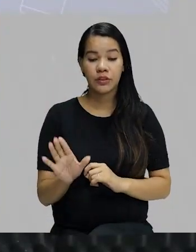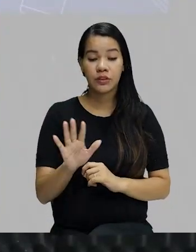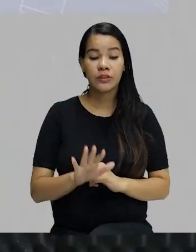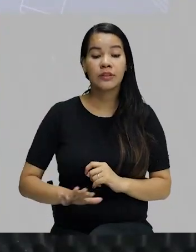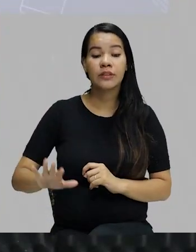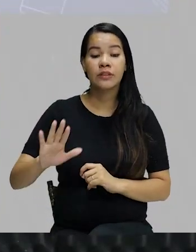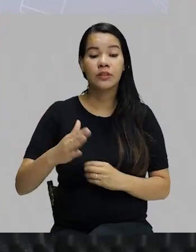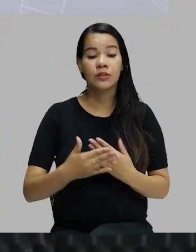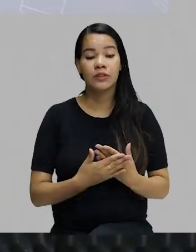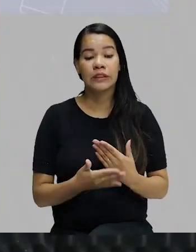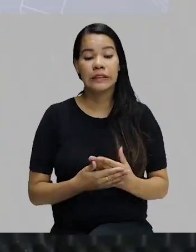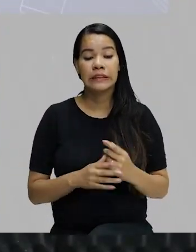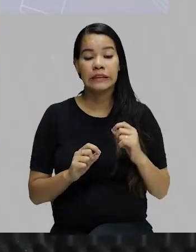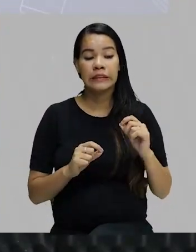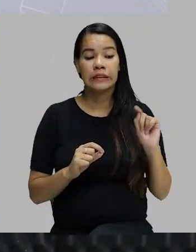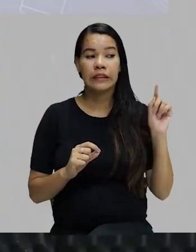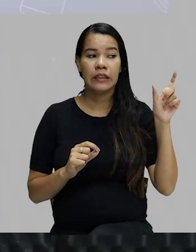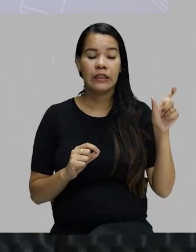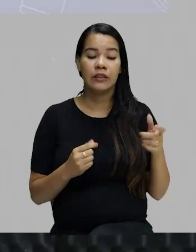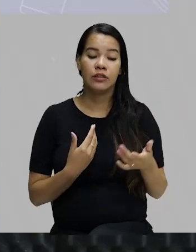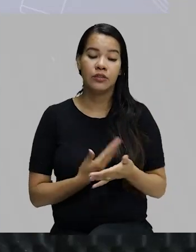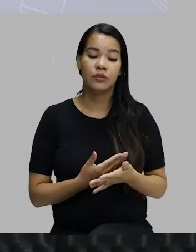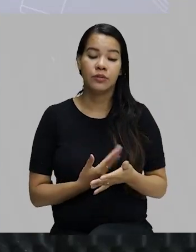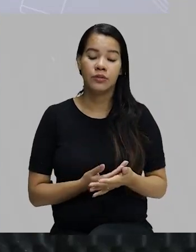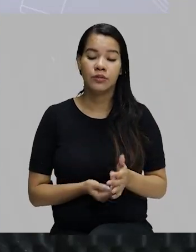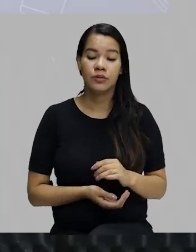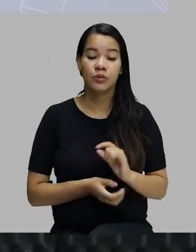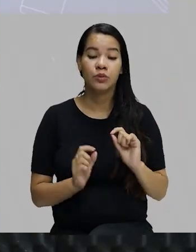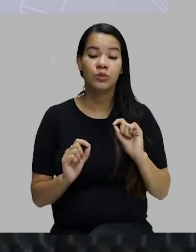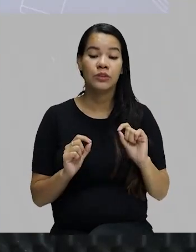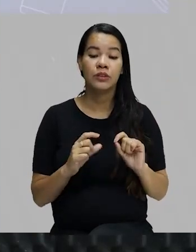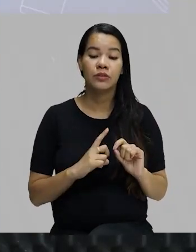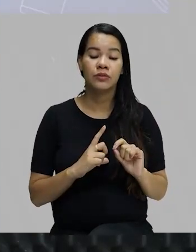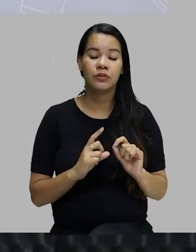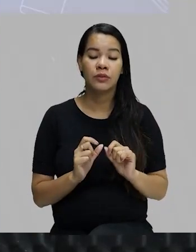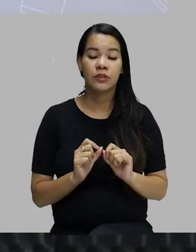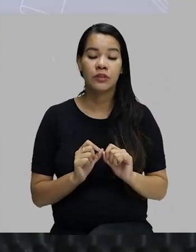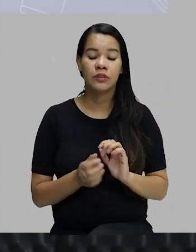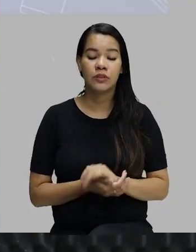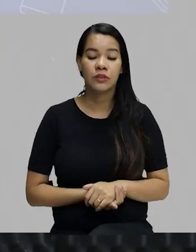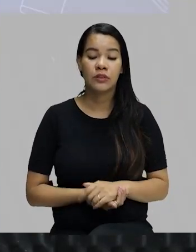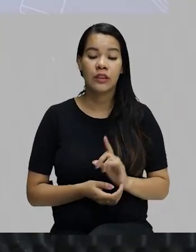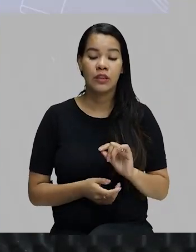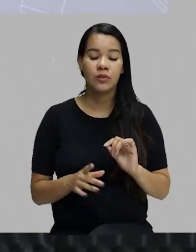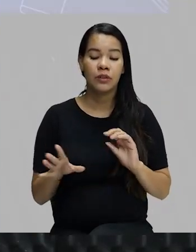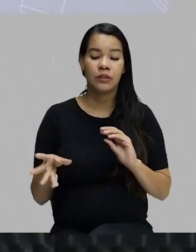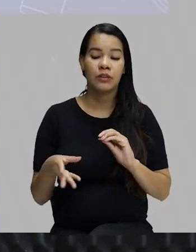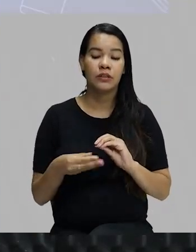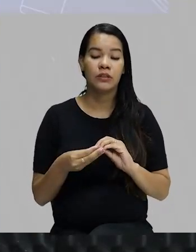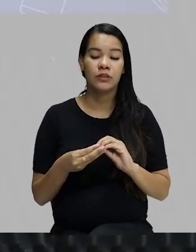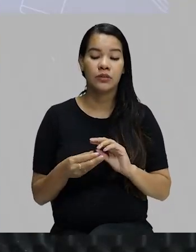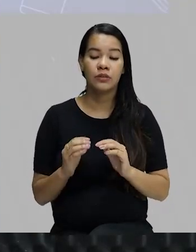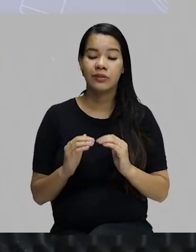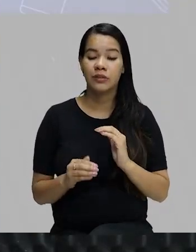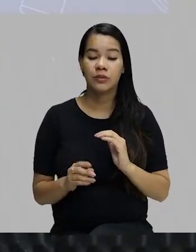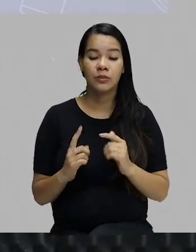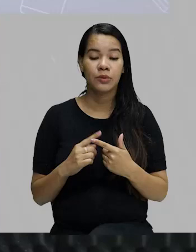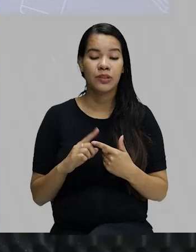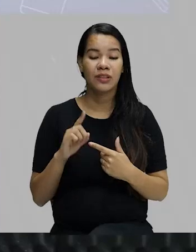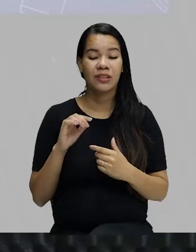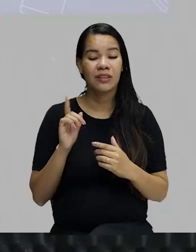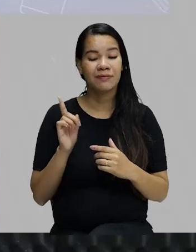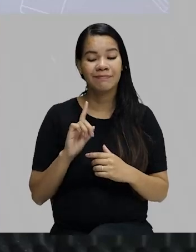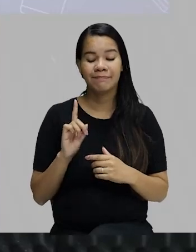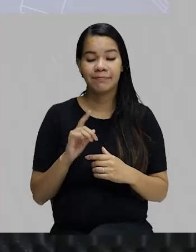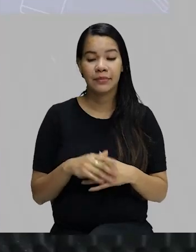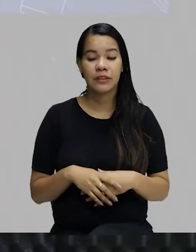No imperativo negativo, o é eu vou fazer? Eu vou acrescentar o não, porque é negativo, tá certo?